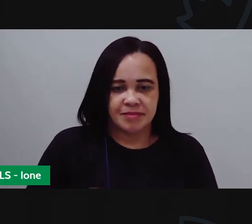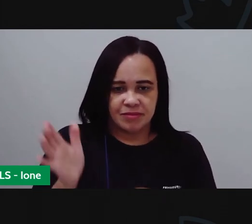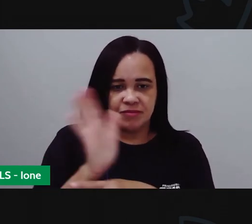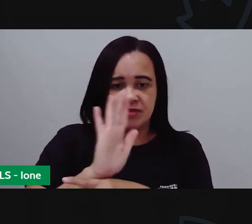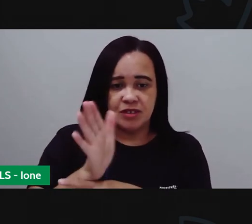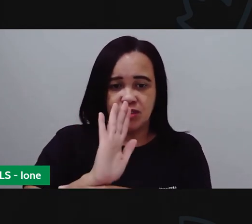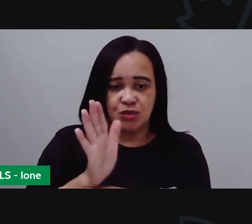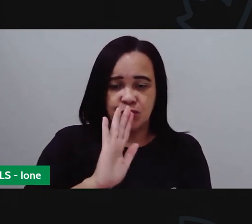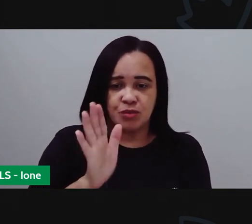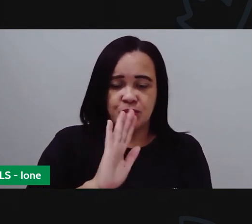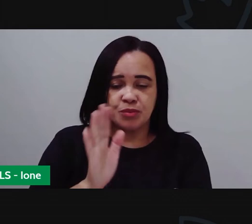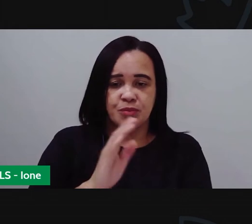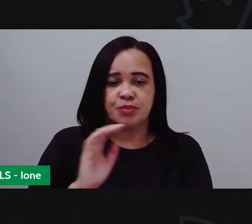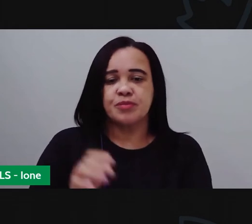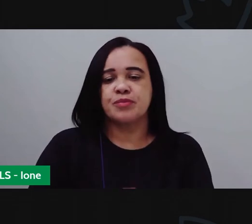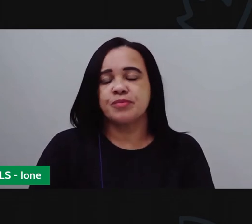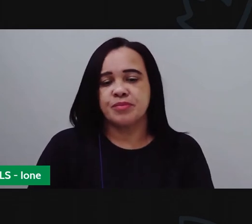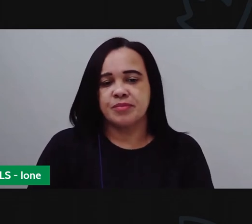você pode